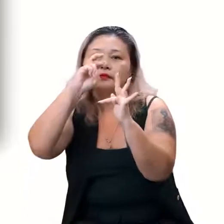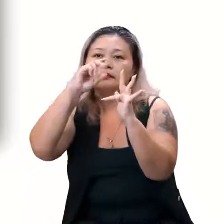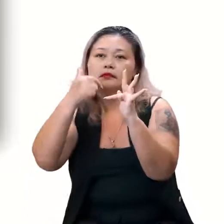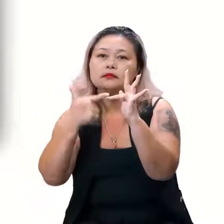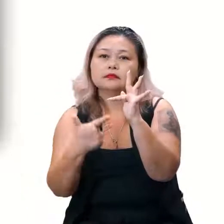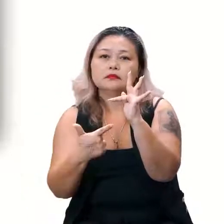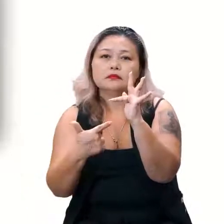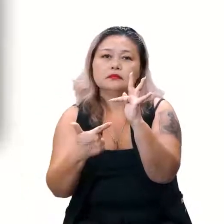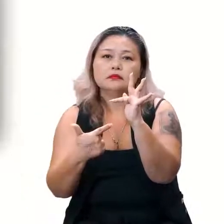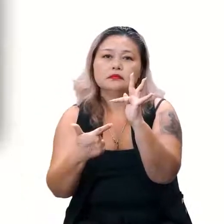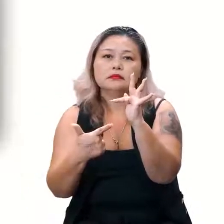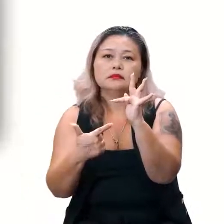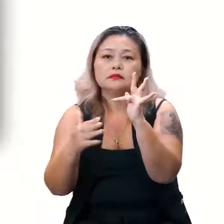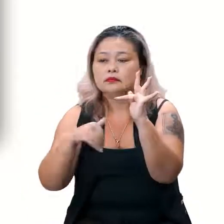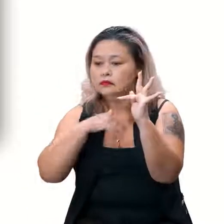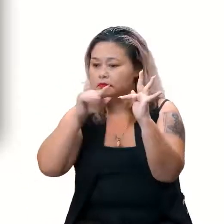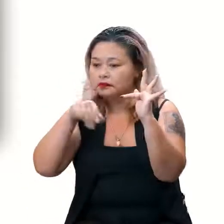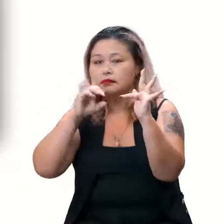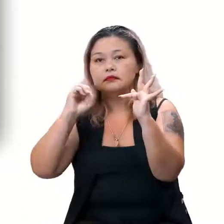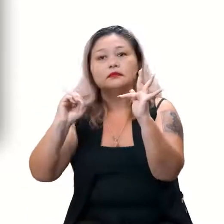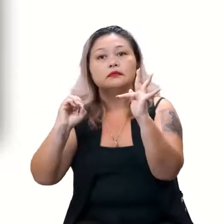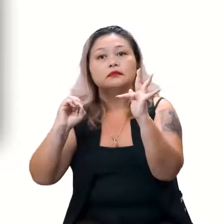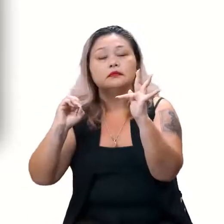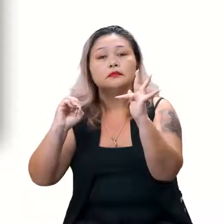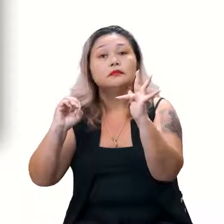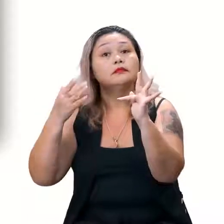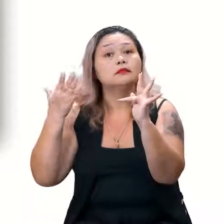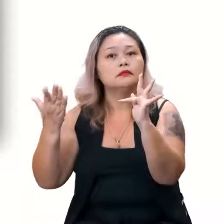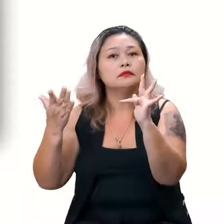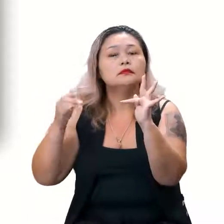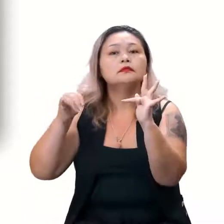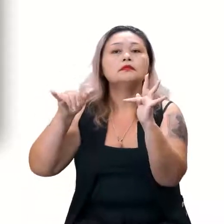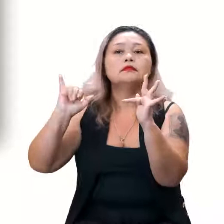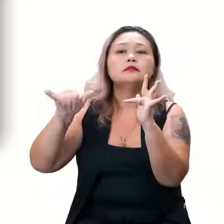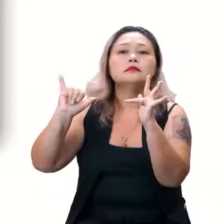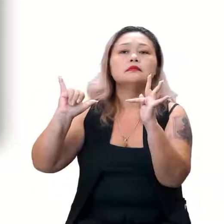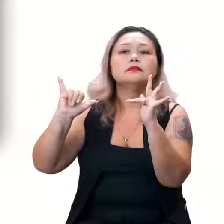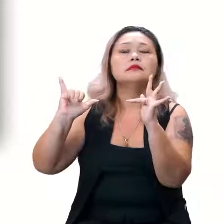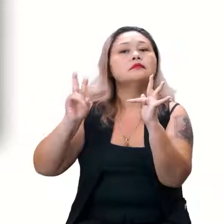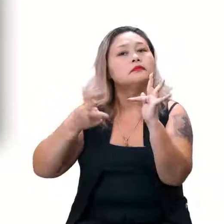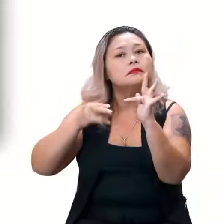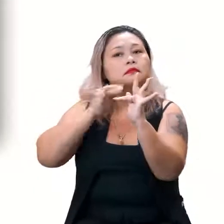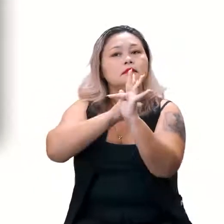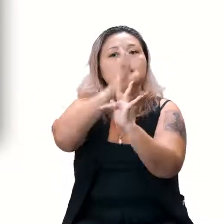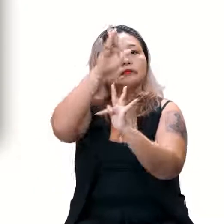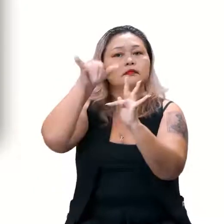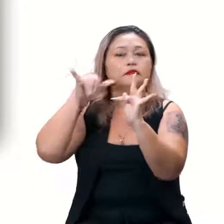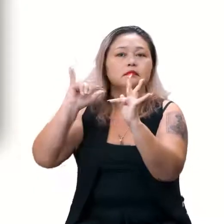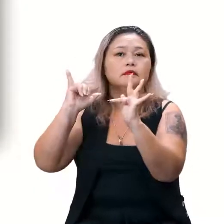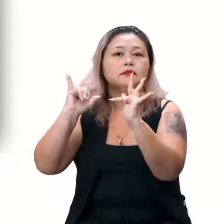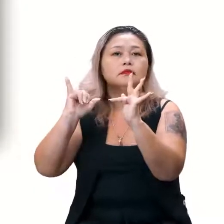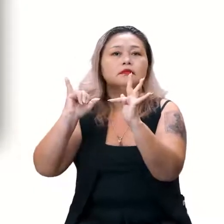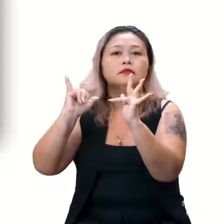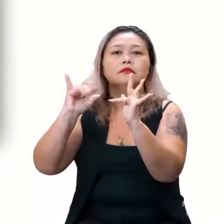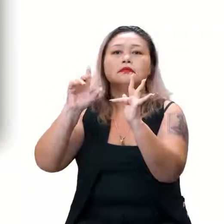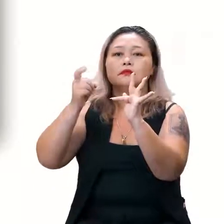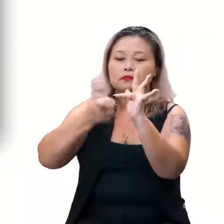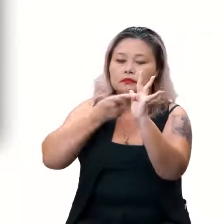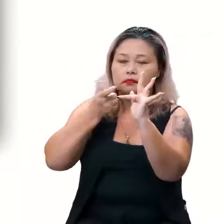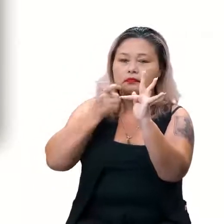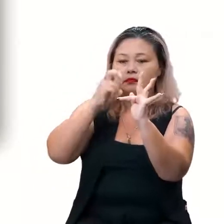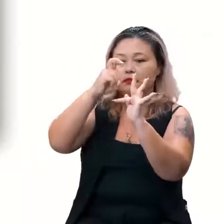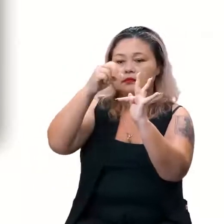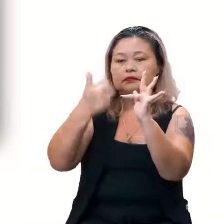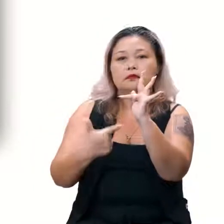e zero, né? Ou seja, para Y sempre vai ser zero a informação. E para X, 5 sobre